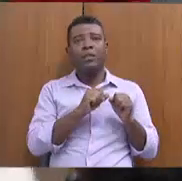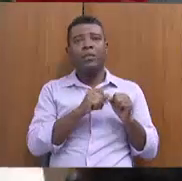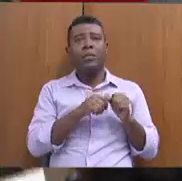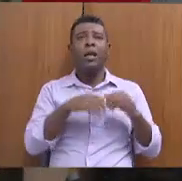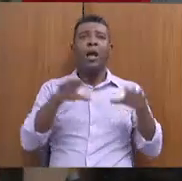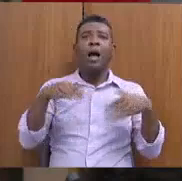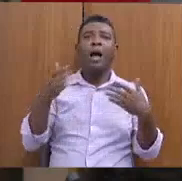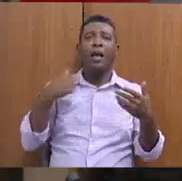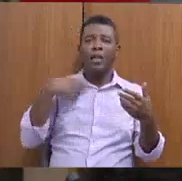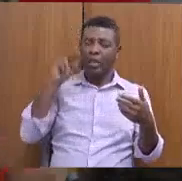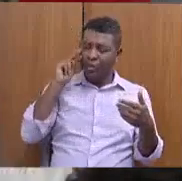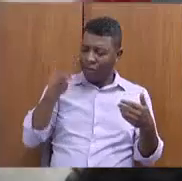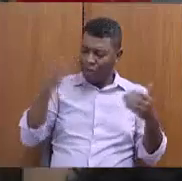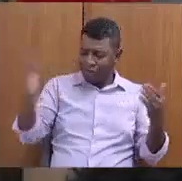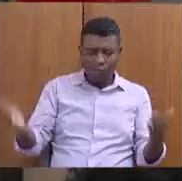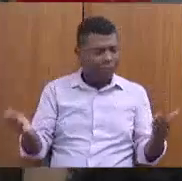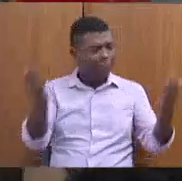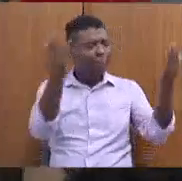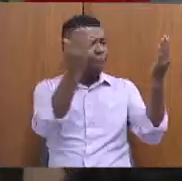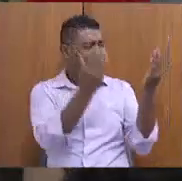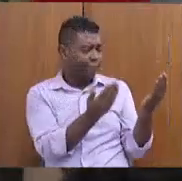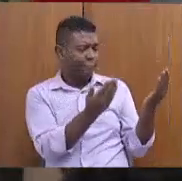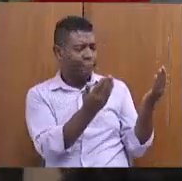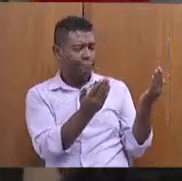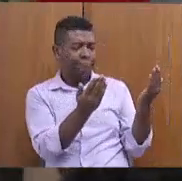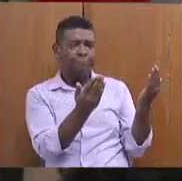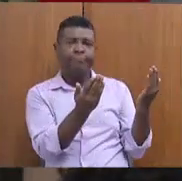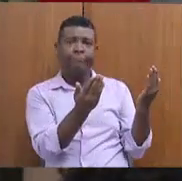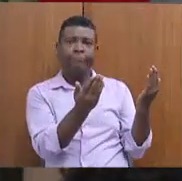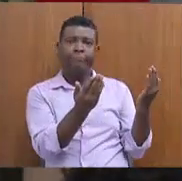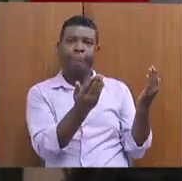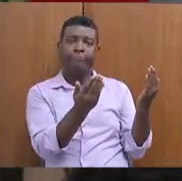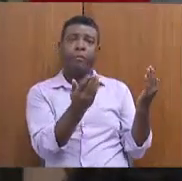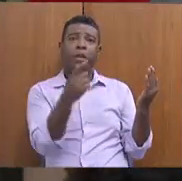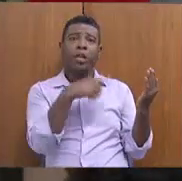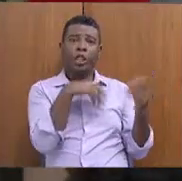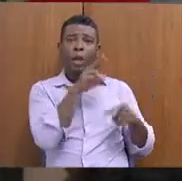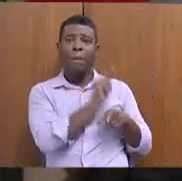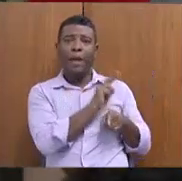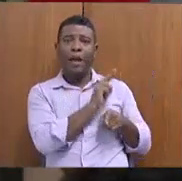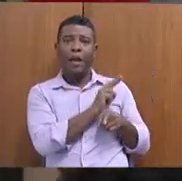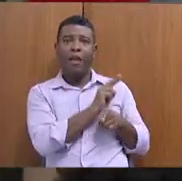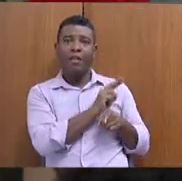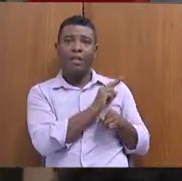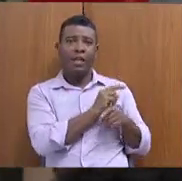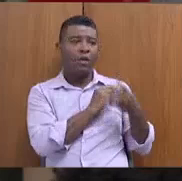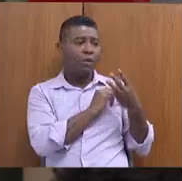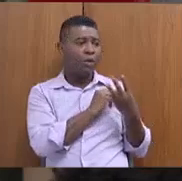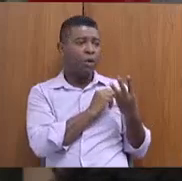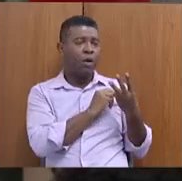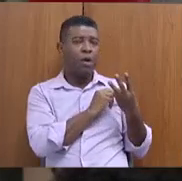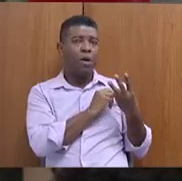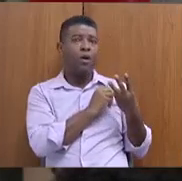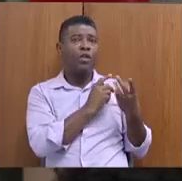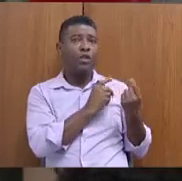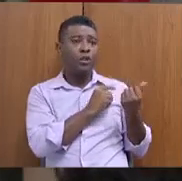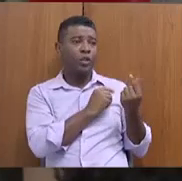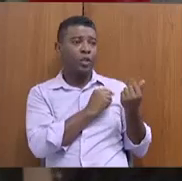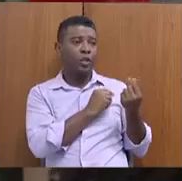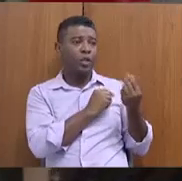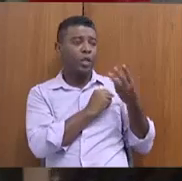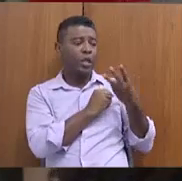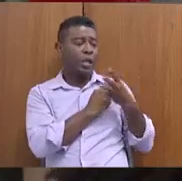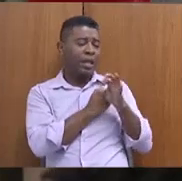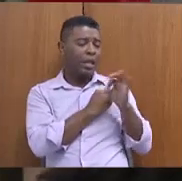foi empenhado, não, tinha previsão de 300, um crédito autorizado, 300